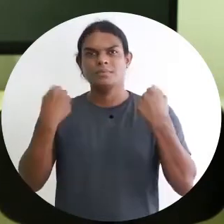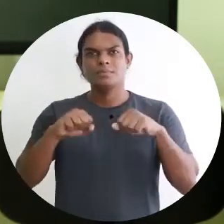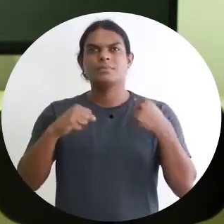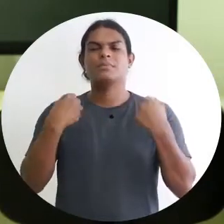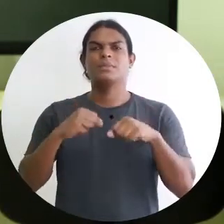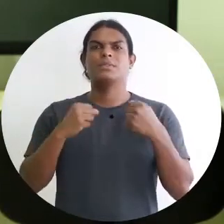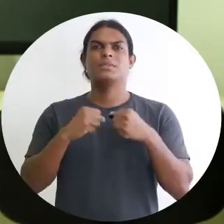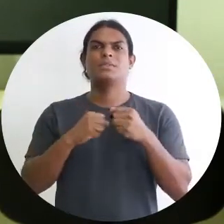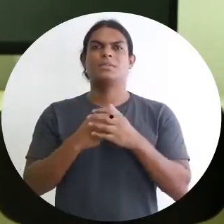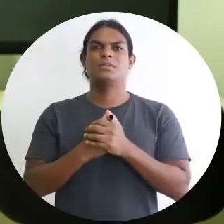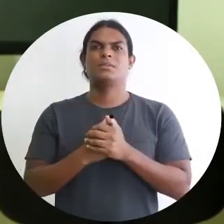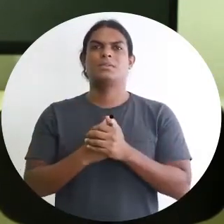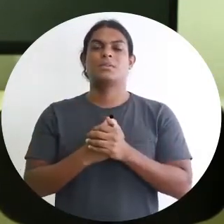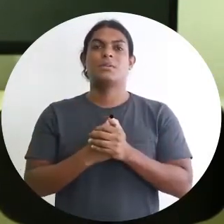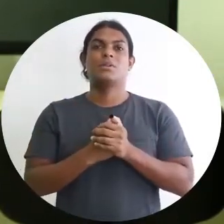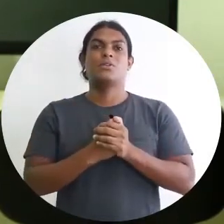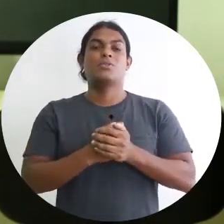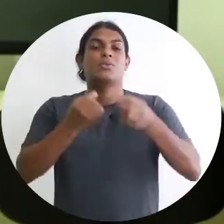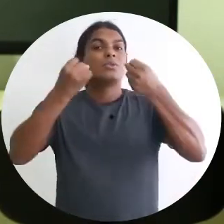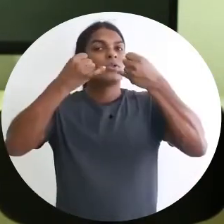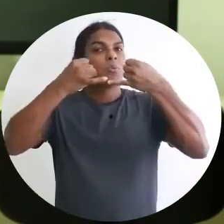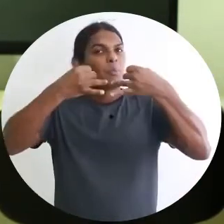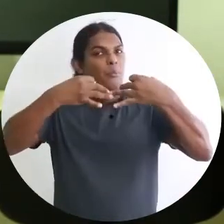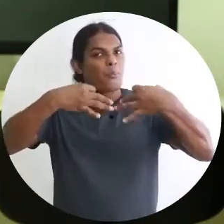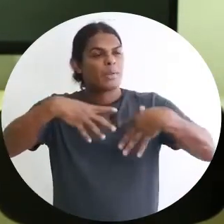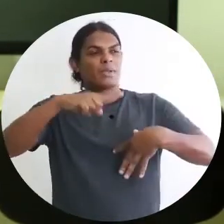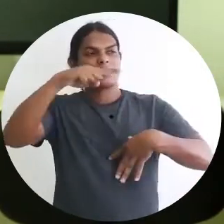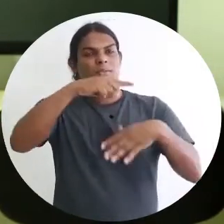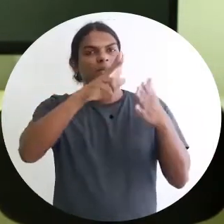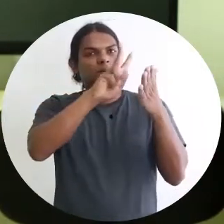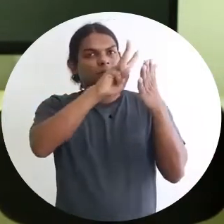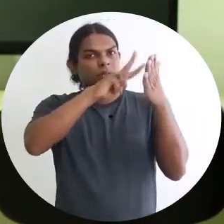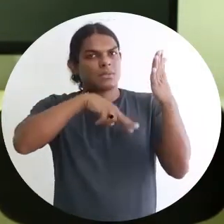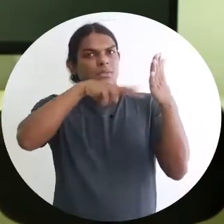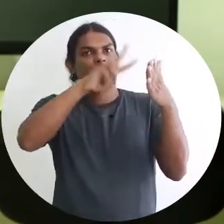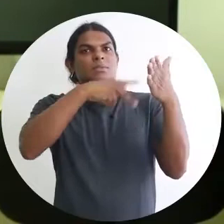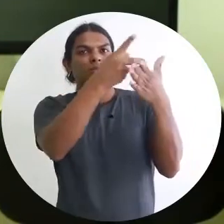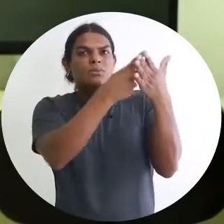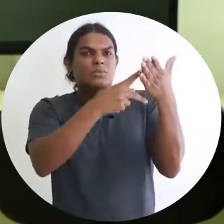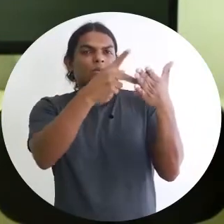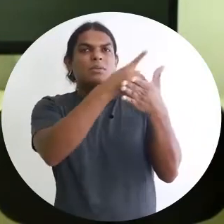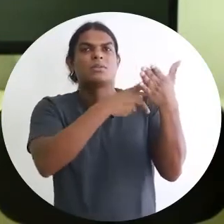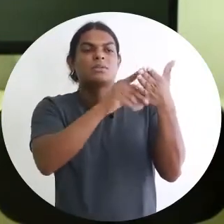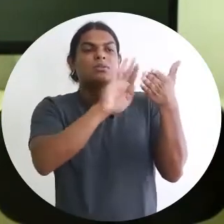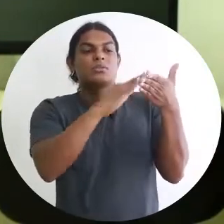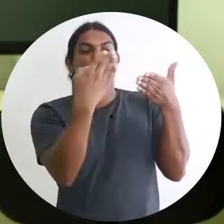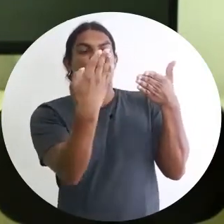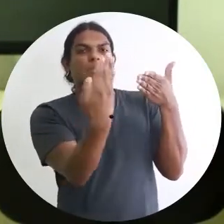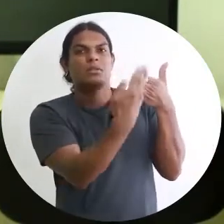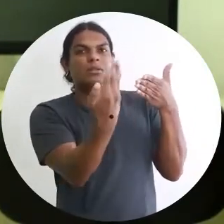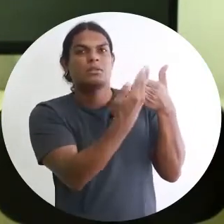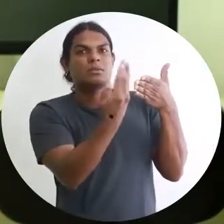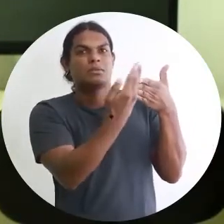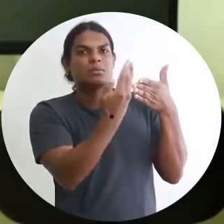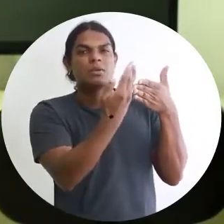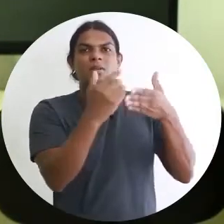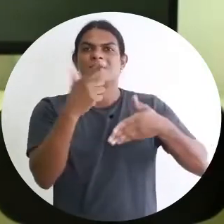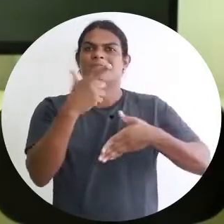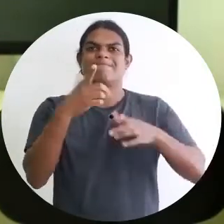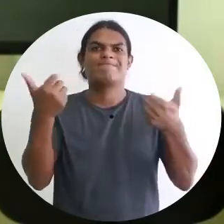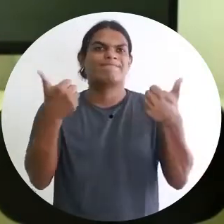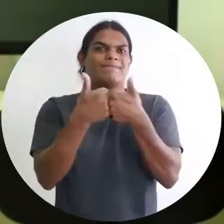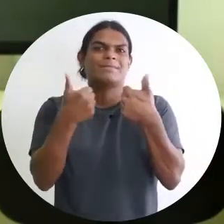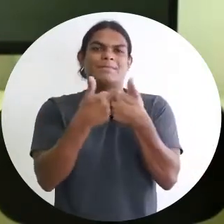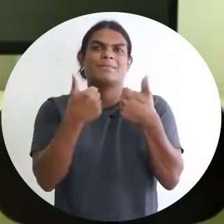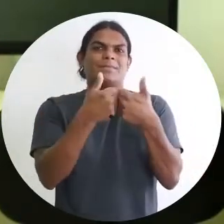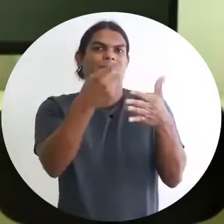uma descrição da imagem. E essa parte da descrição da imagem, em geral, não é colocada junto à obra.